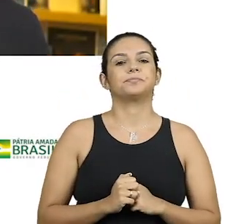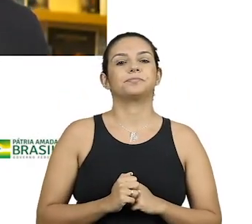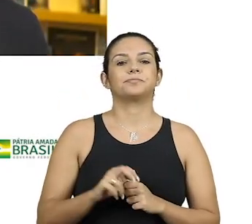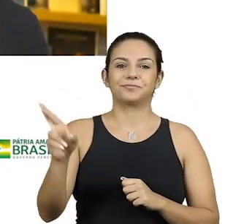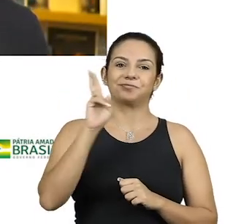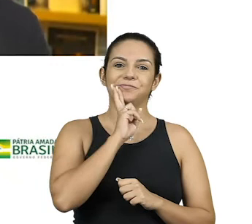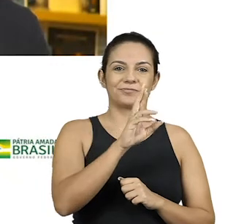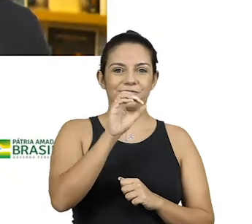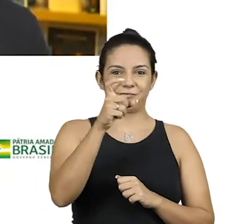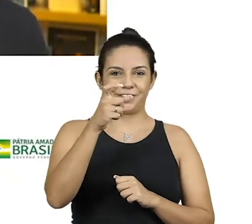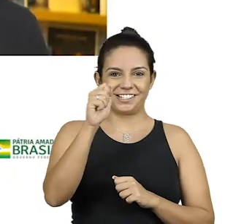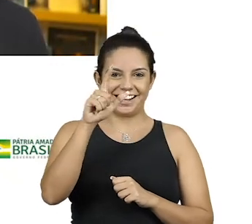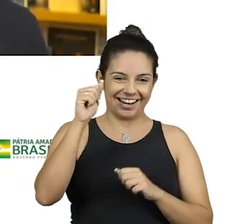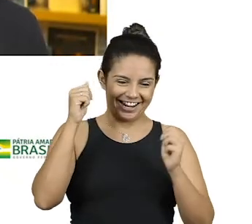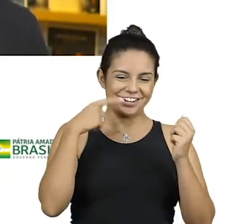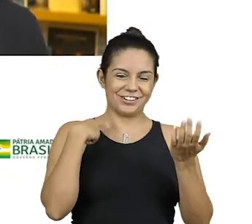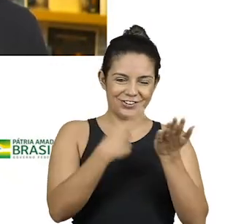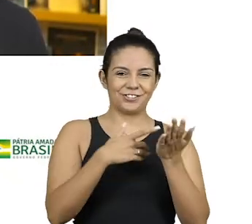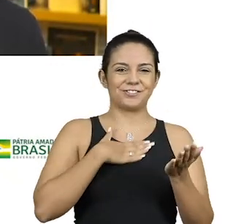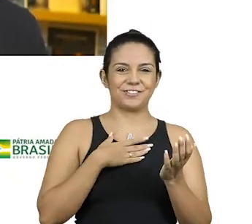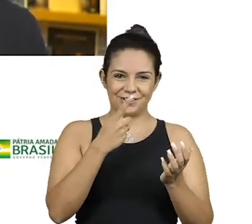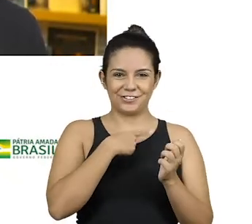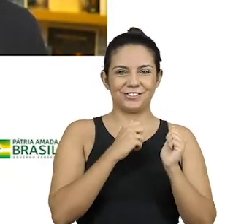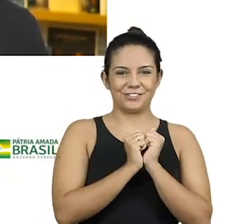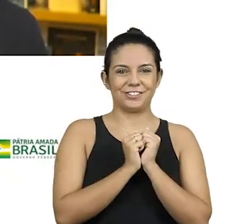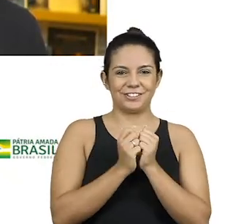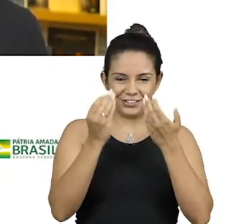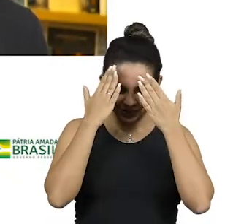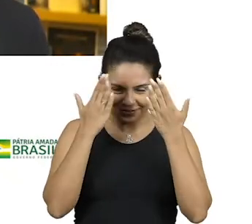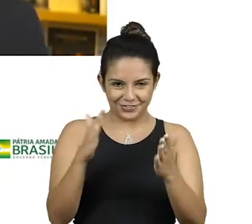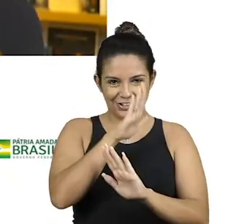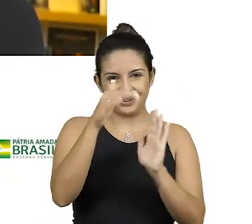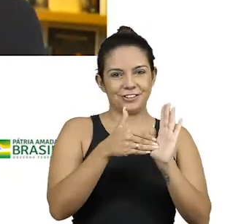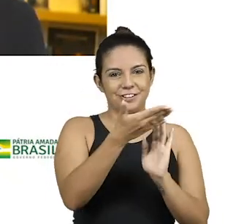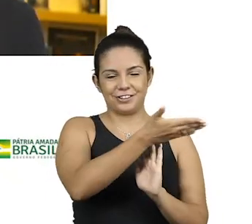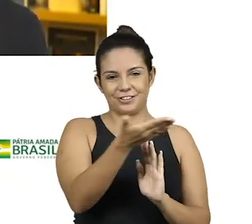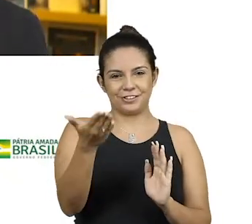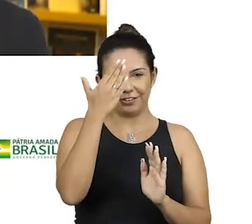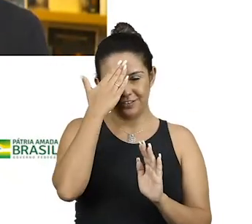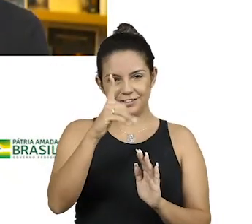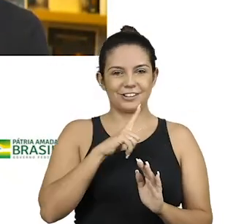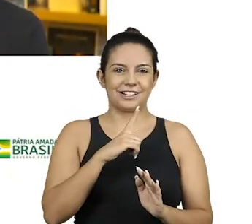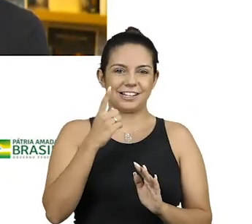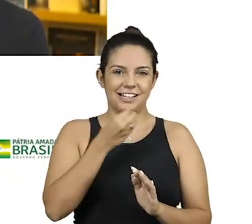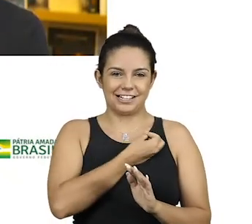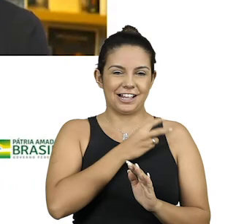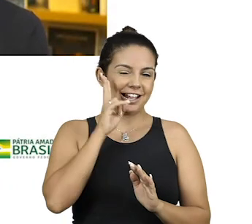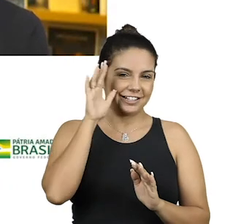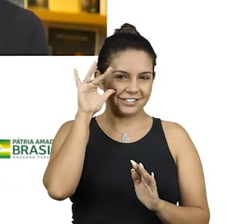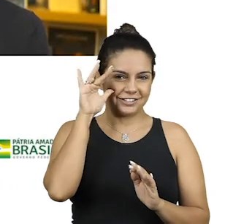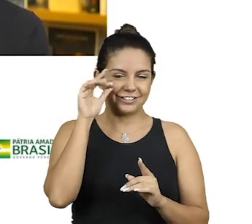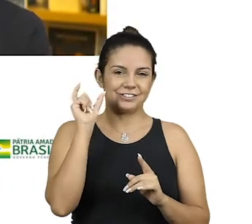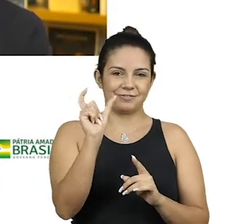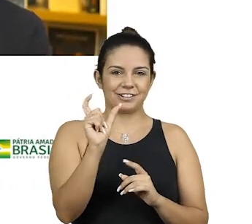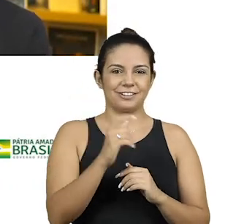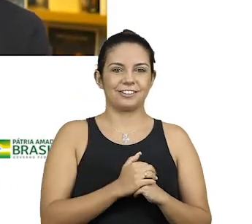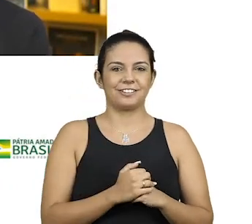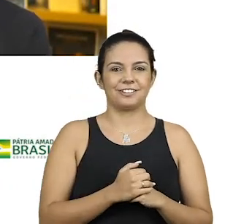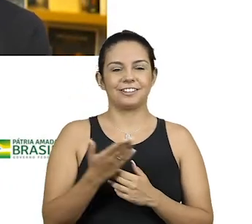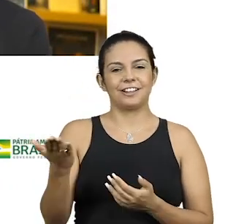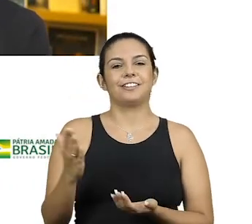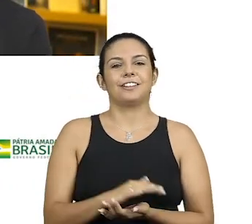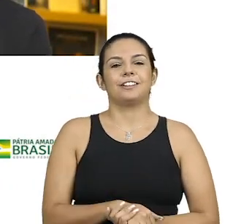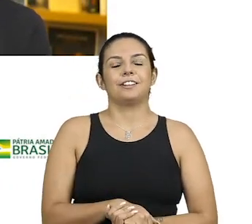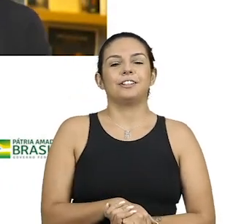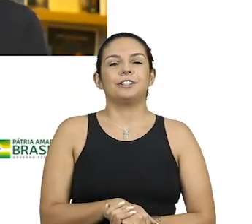Oxalá! Conte comigo! Vamos nessa! Muito obrigado a todos, muito obrigado a quem assistiu. Palavra final para você, Bial.